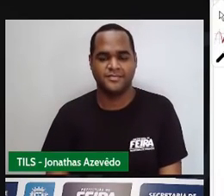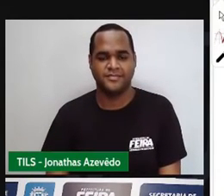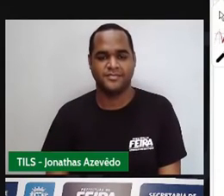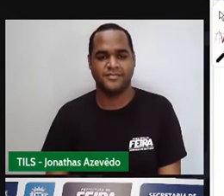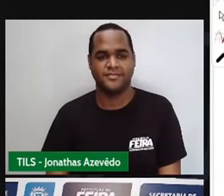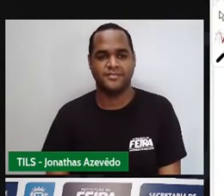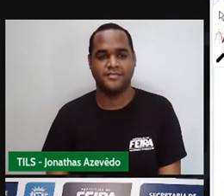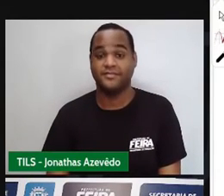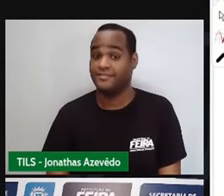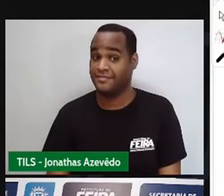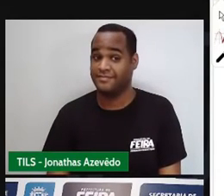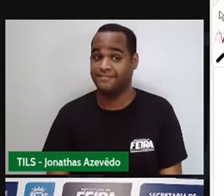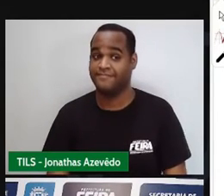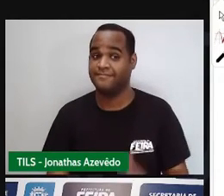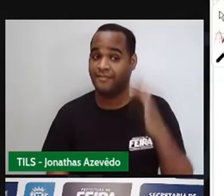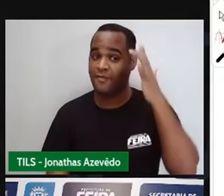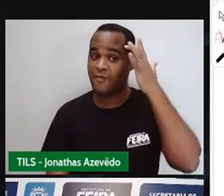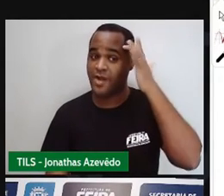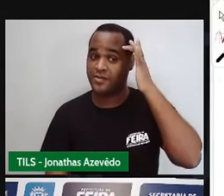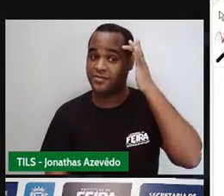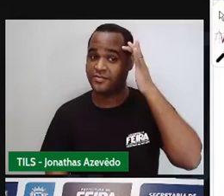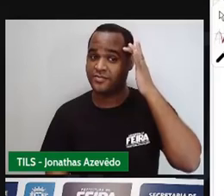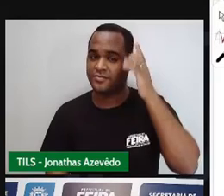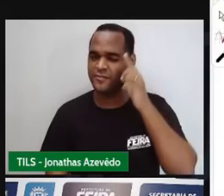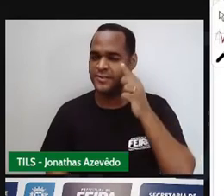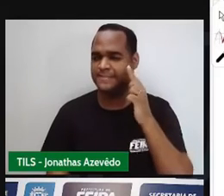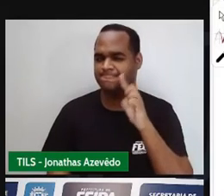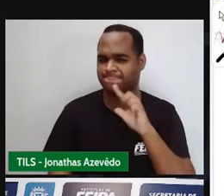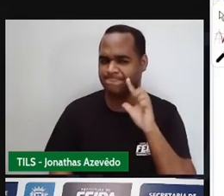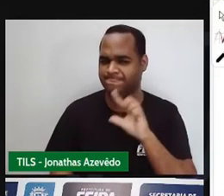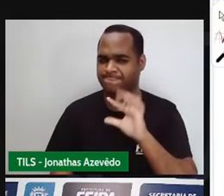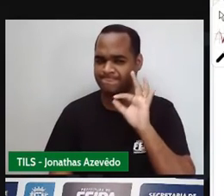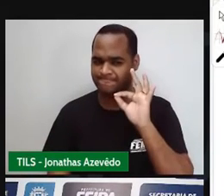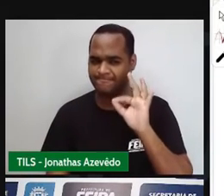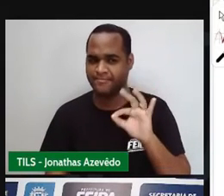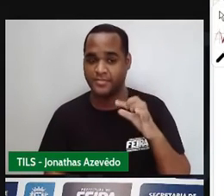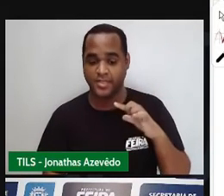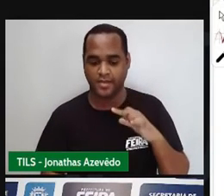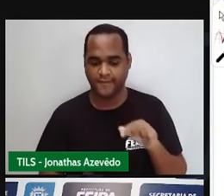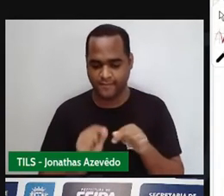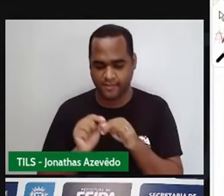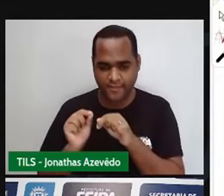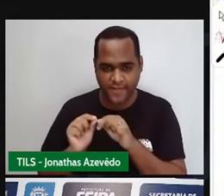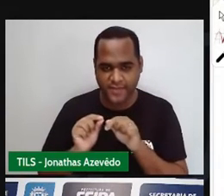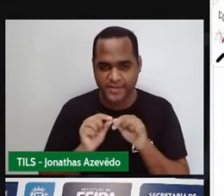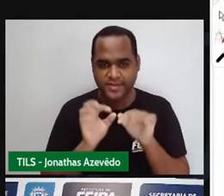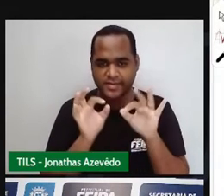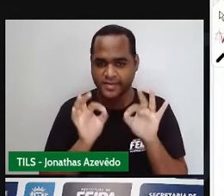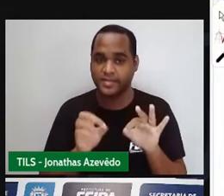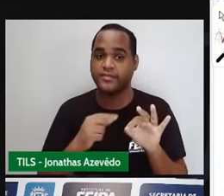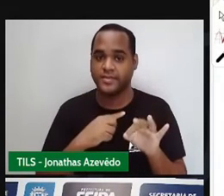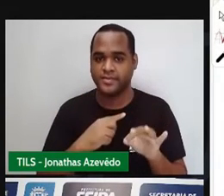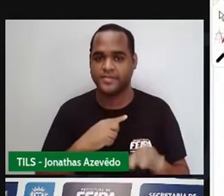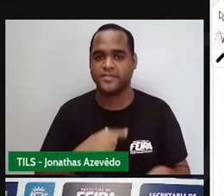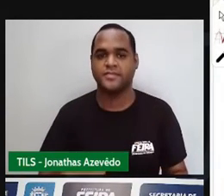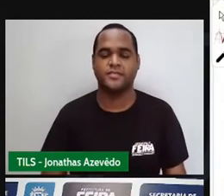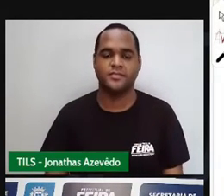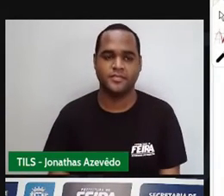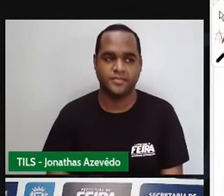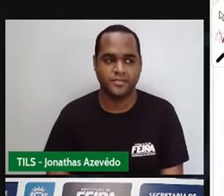bom eu acho que você deve sim com certeza tá fazendo certinho direitinho tá bom?